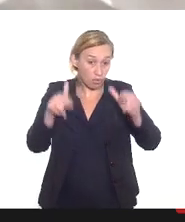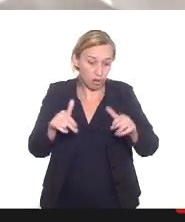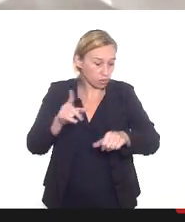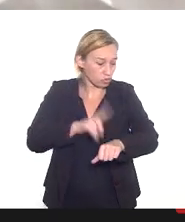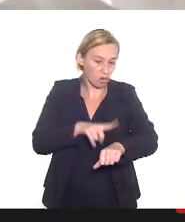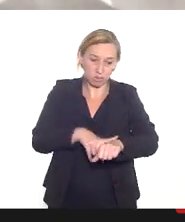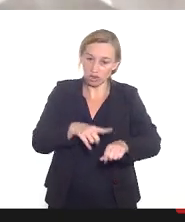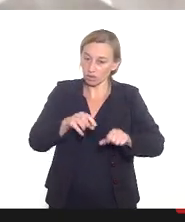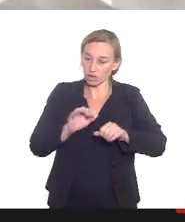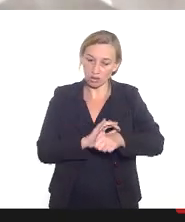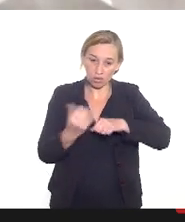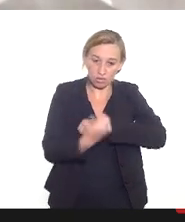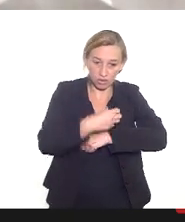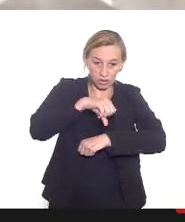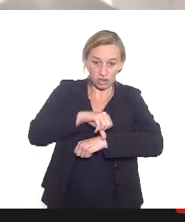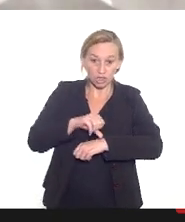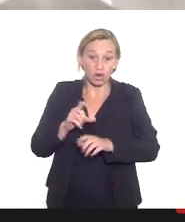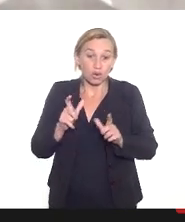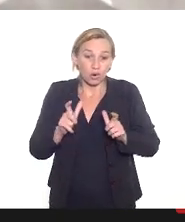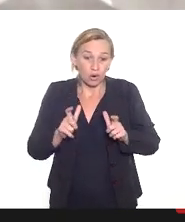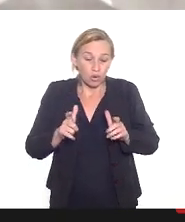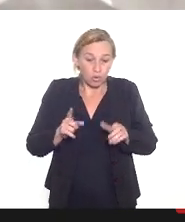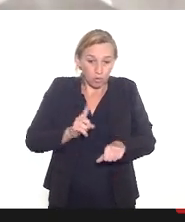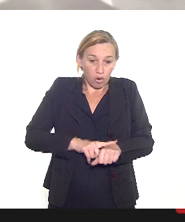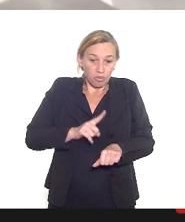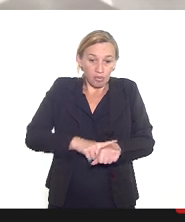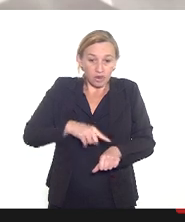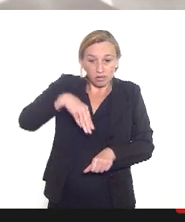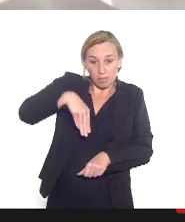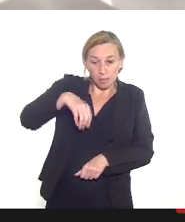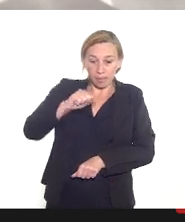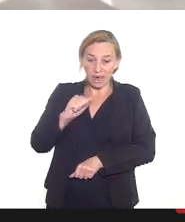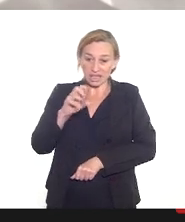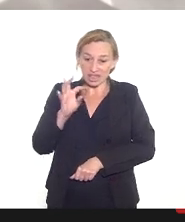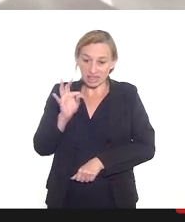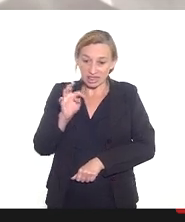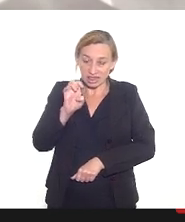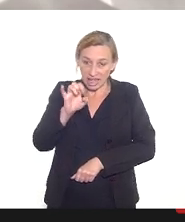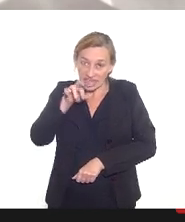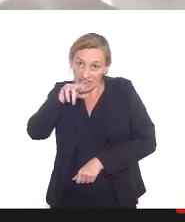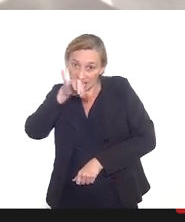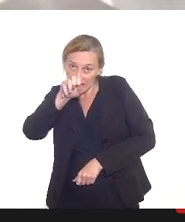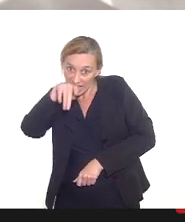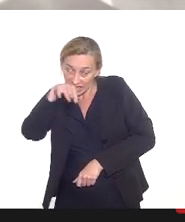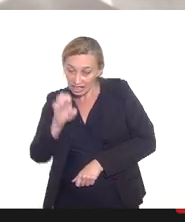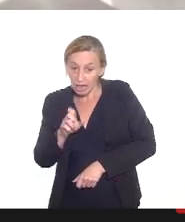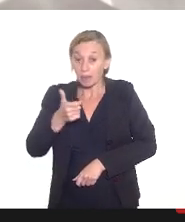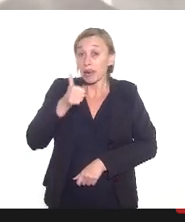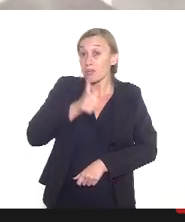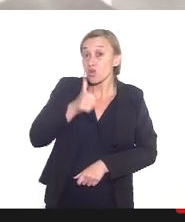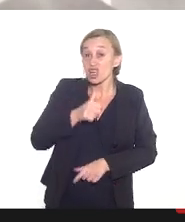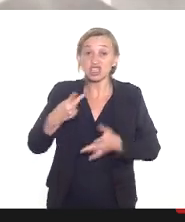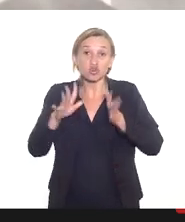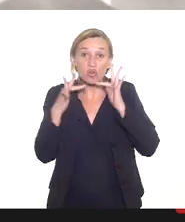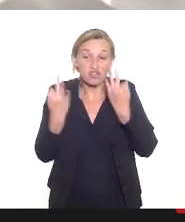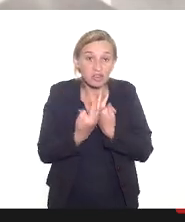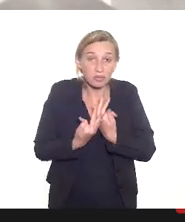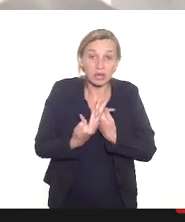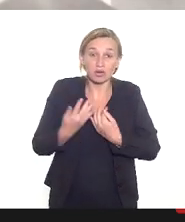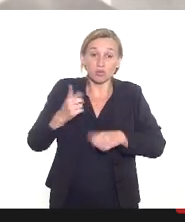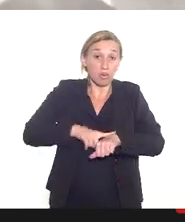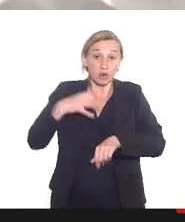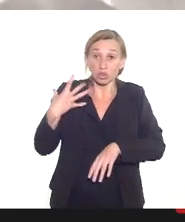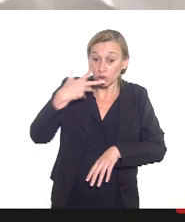maternidade que deveria ser um momento sublime para uma mulher e para a sua família na verdade